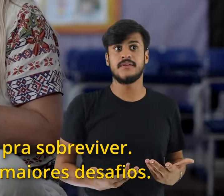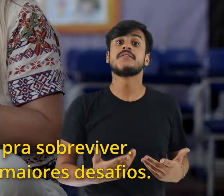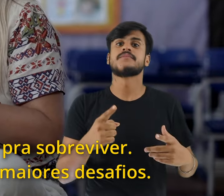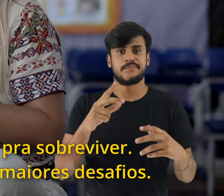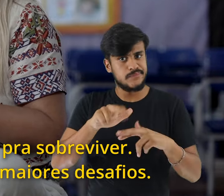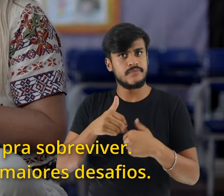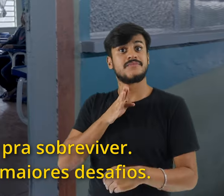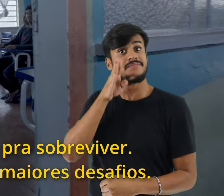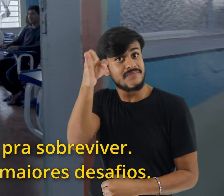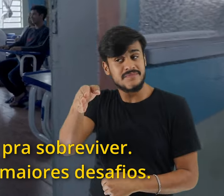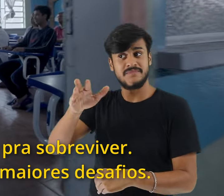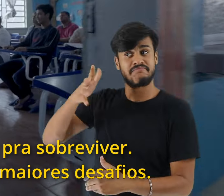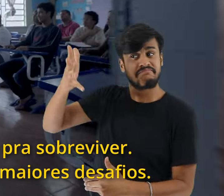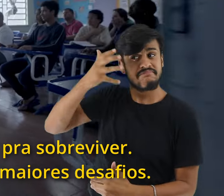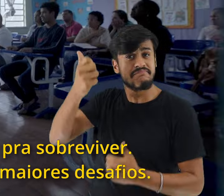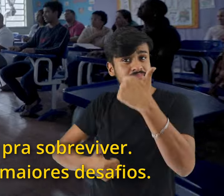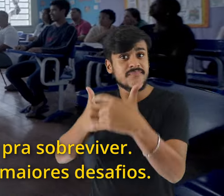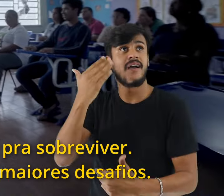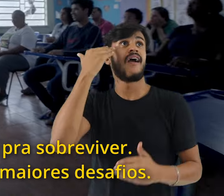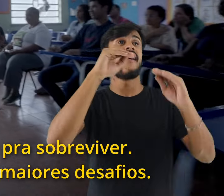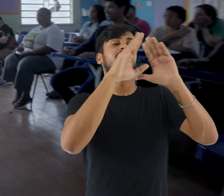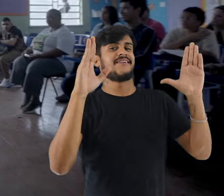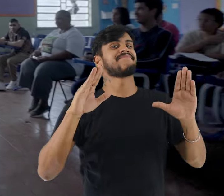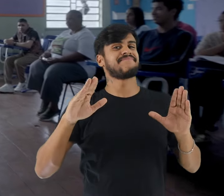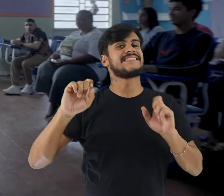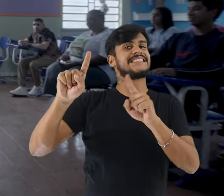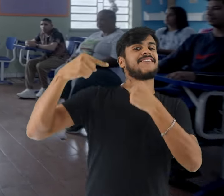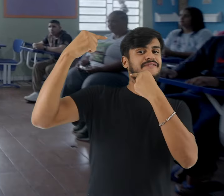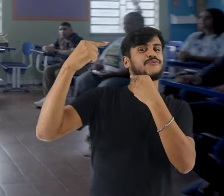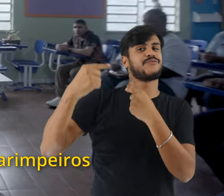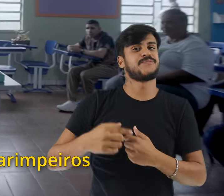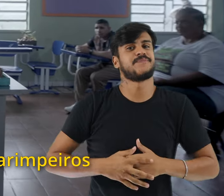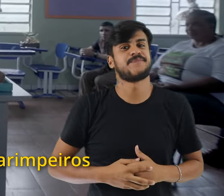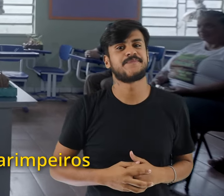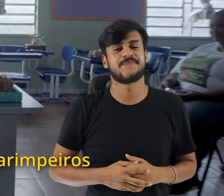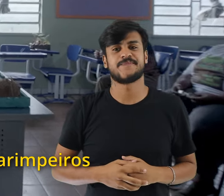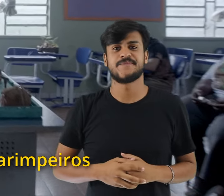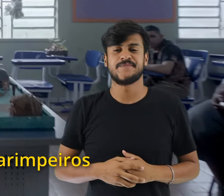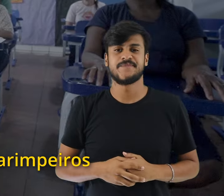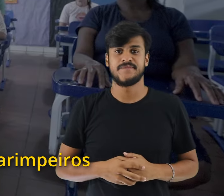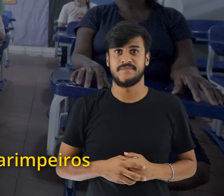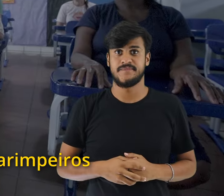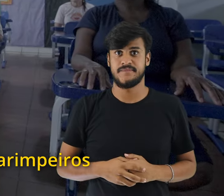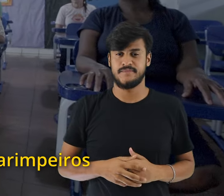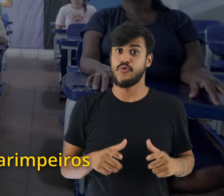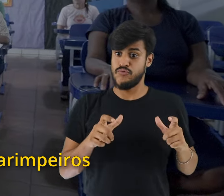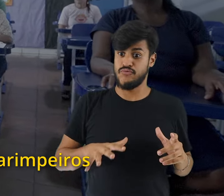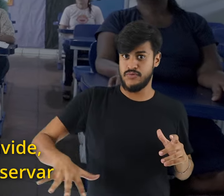sensibilizar foi um dos maiores desafios. Por ser uma terra de